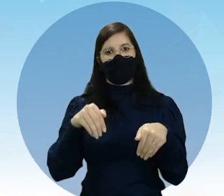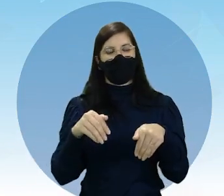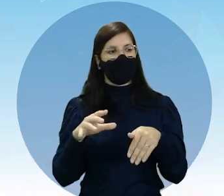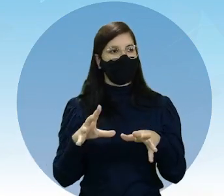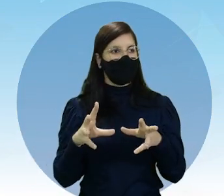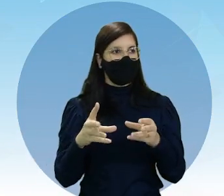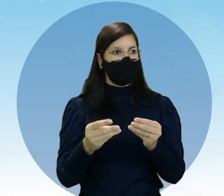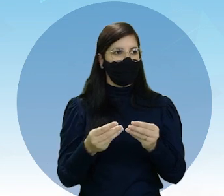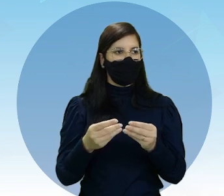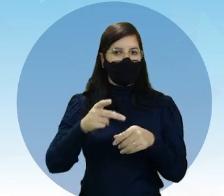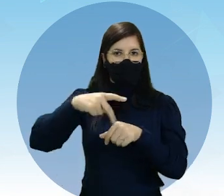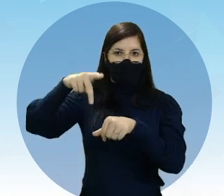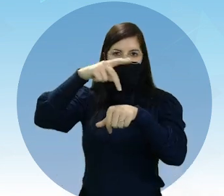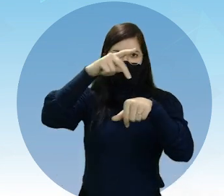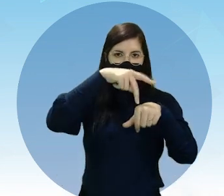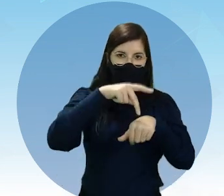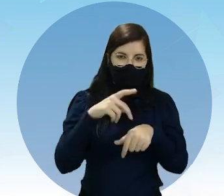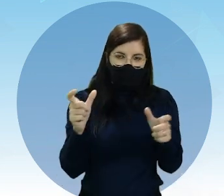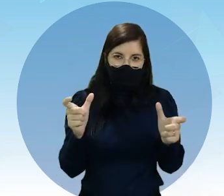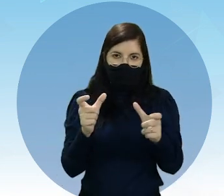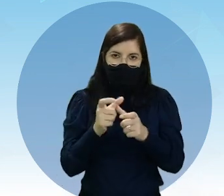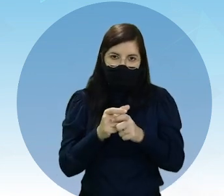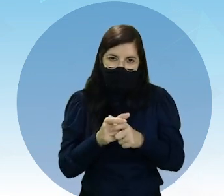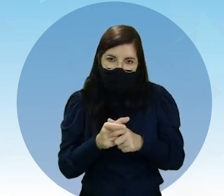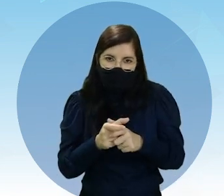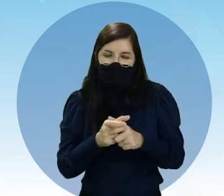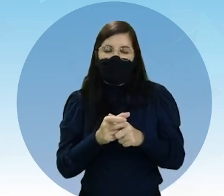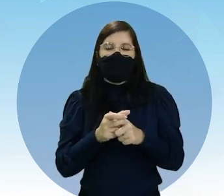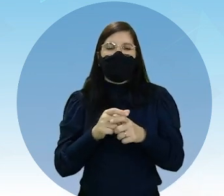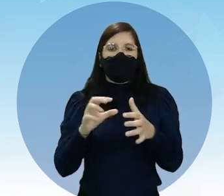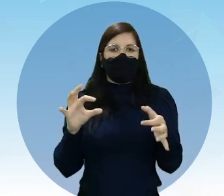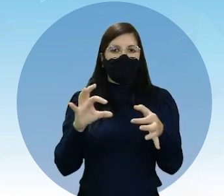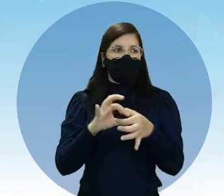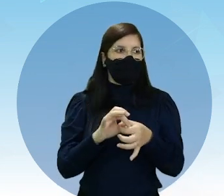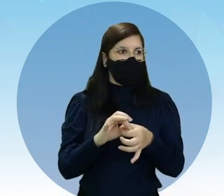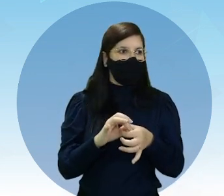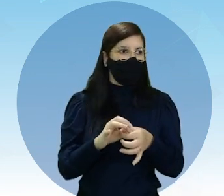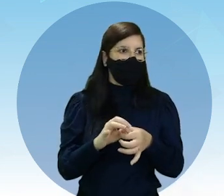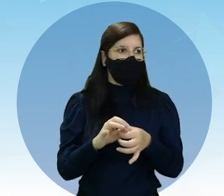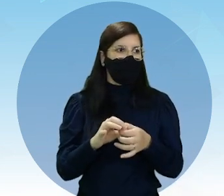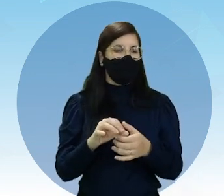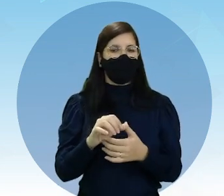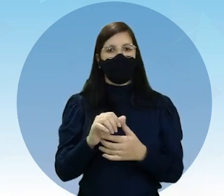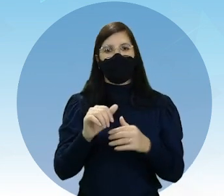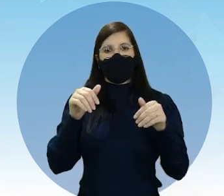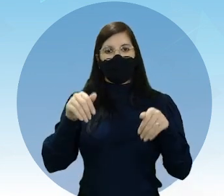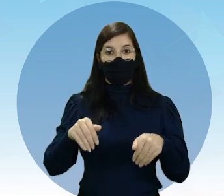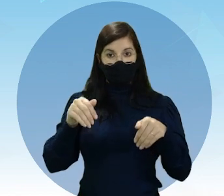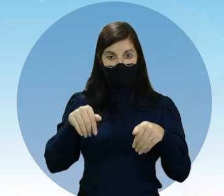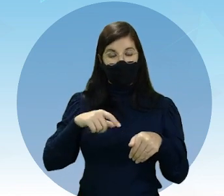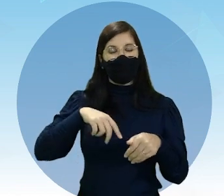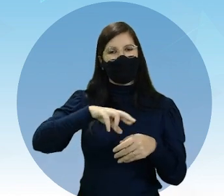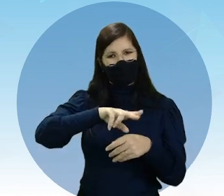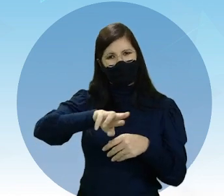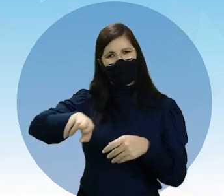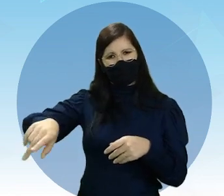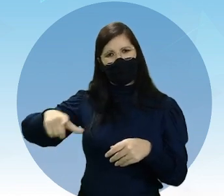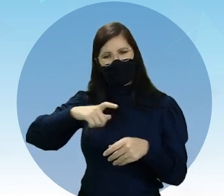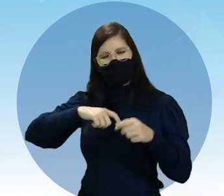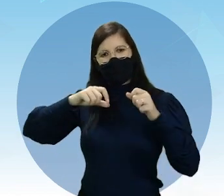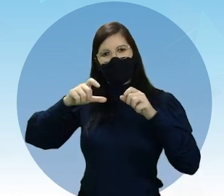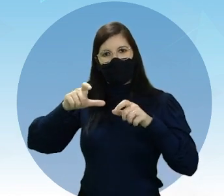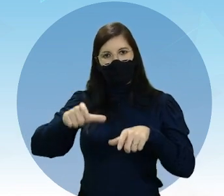E os micropaíses que compõem a Oceania, como a Austrália, são as ilhas que se